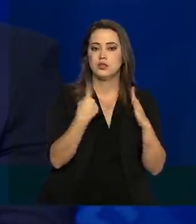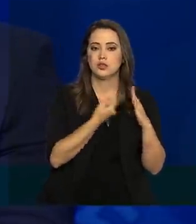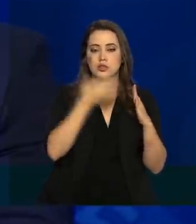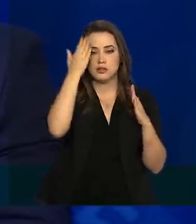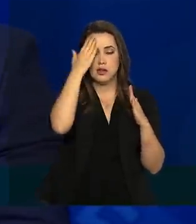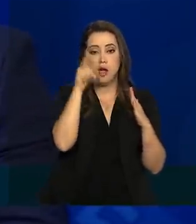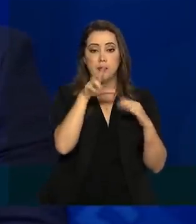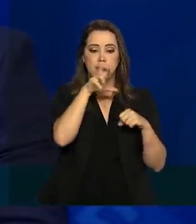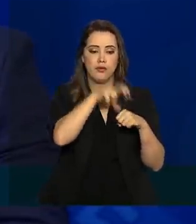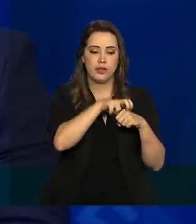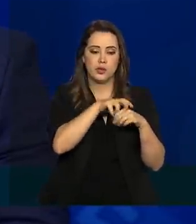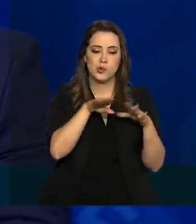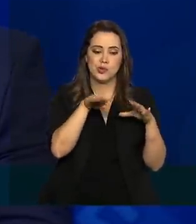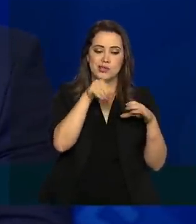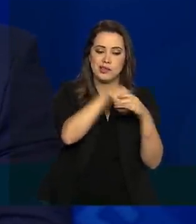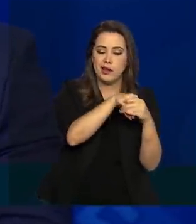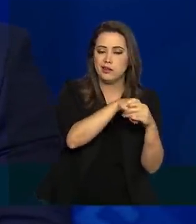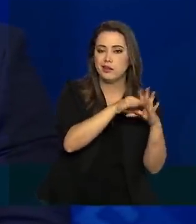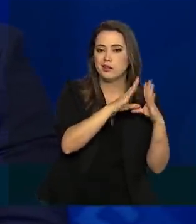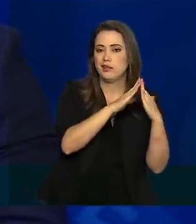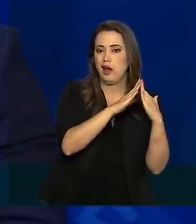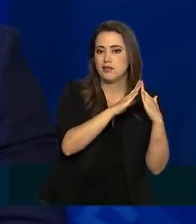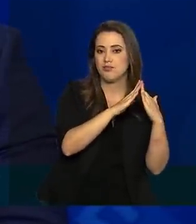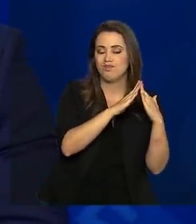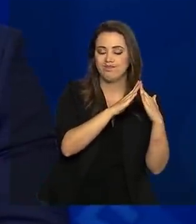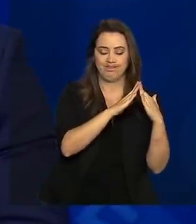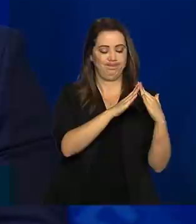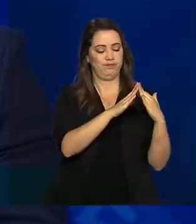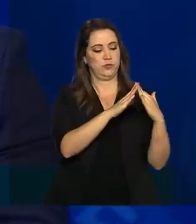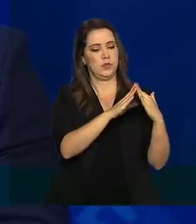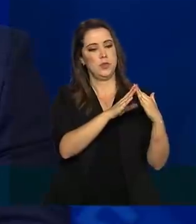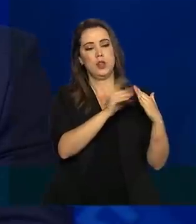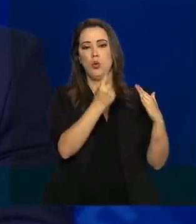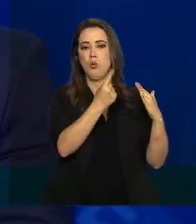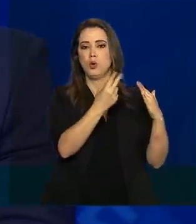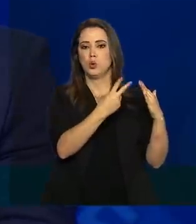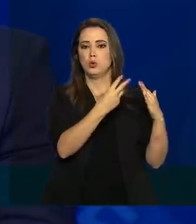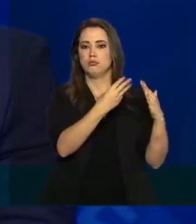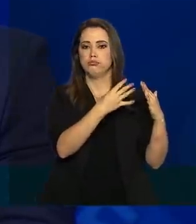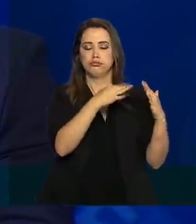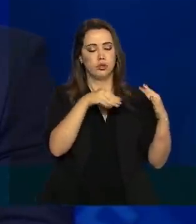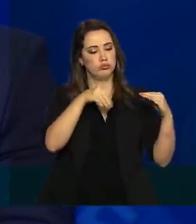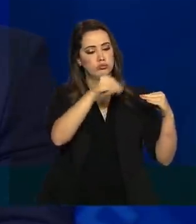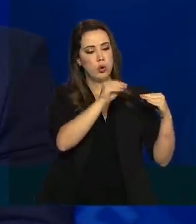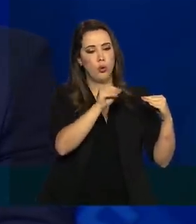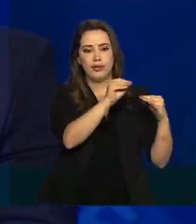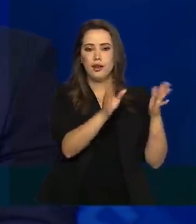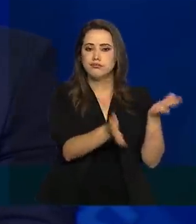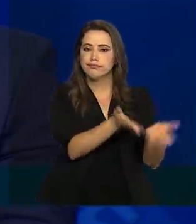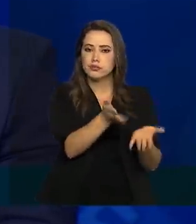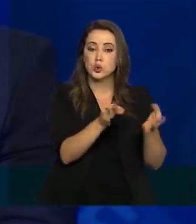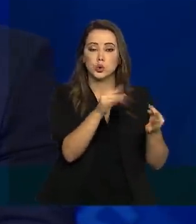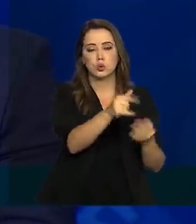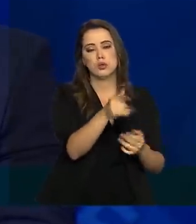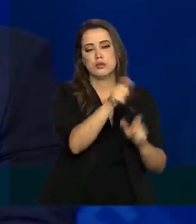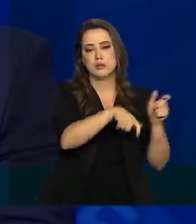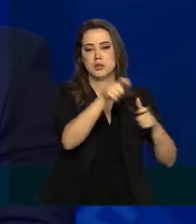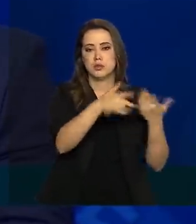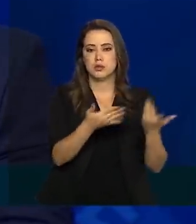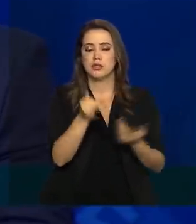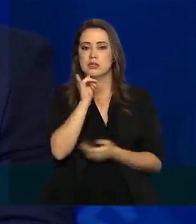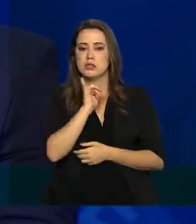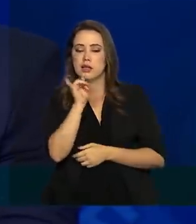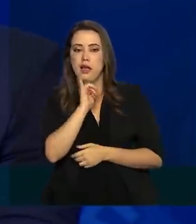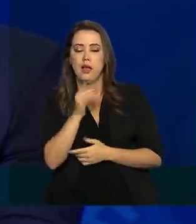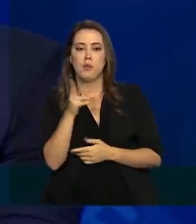vírus, ele acaba indo para dentro de casa. Então, a gente também tem um olhar muito específico para isso, que pode ser feito de diversas formas, como, por exemplo, com aluguel de